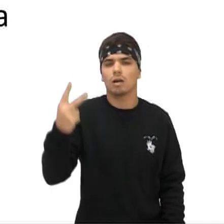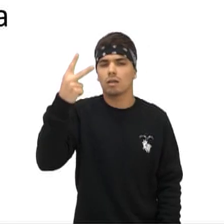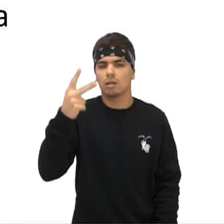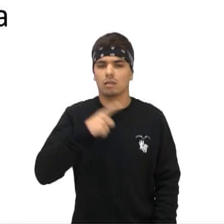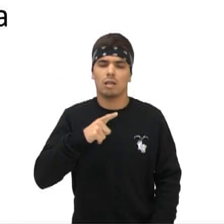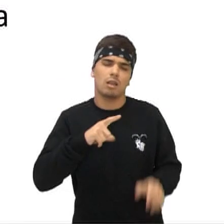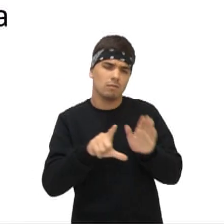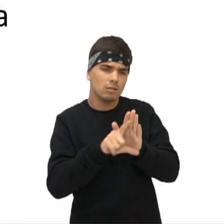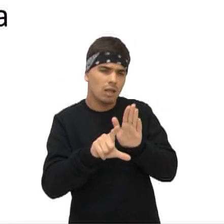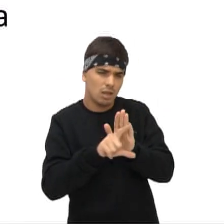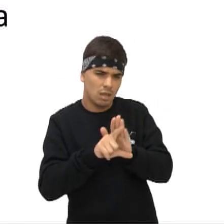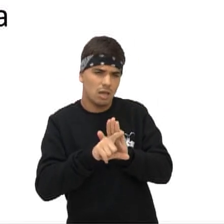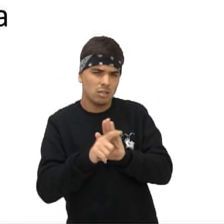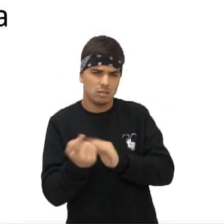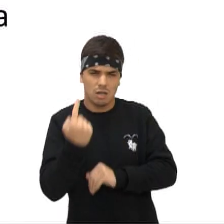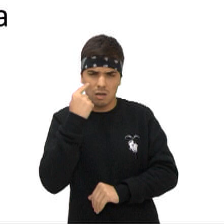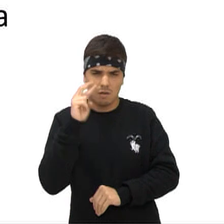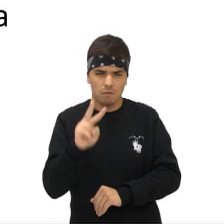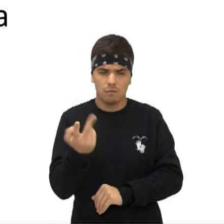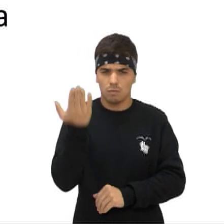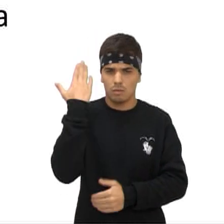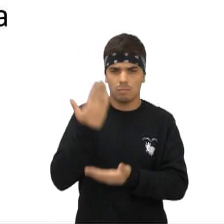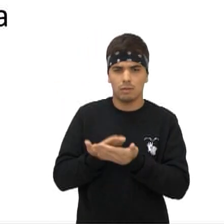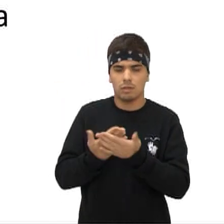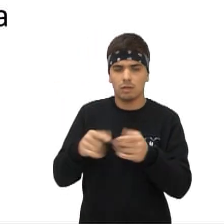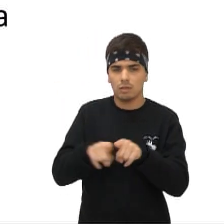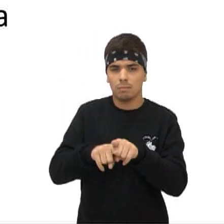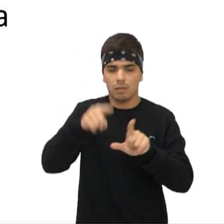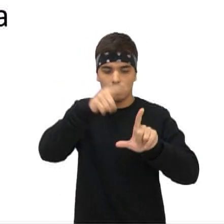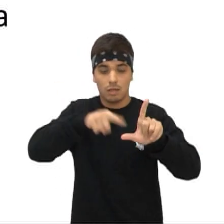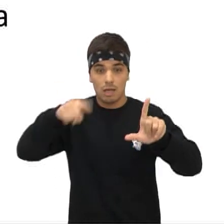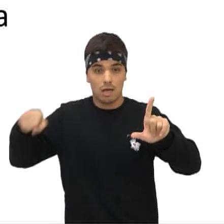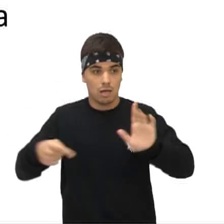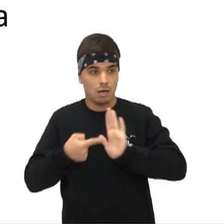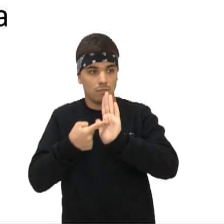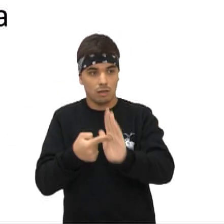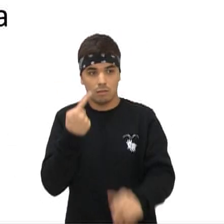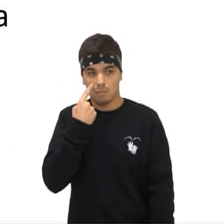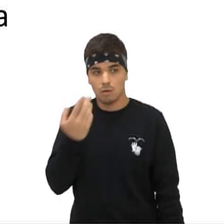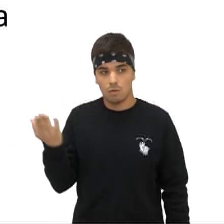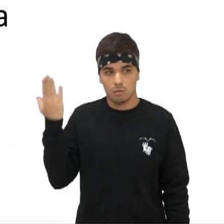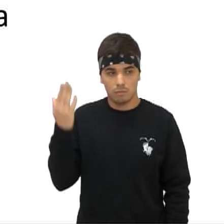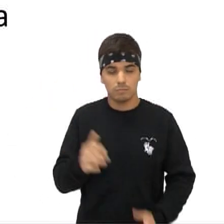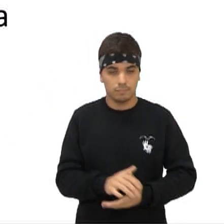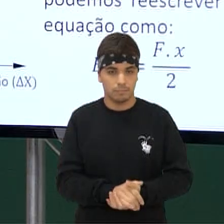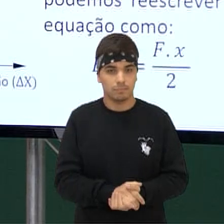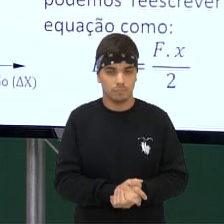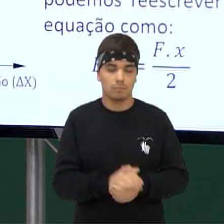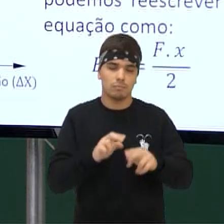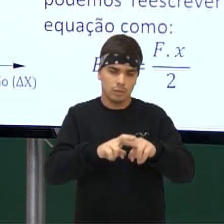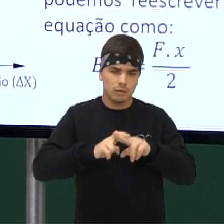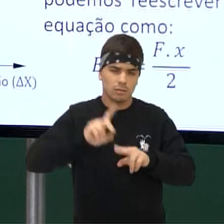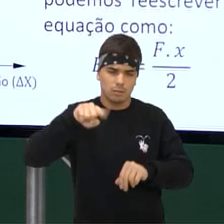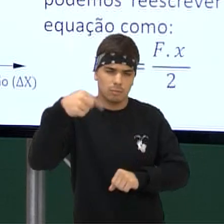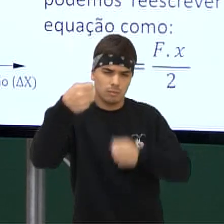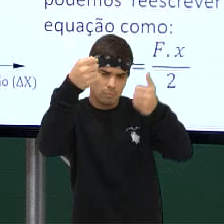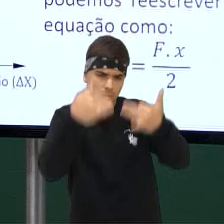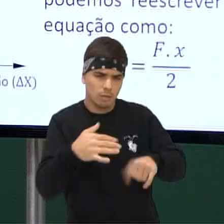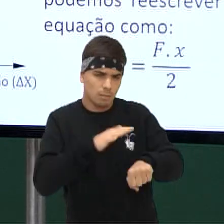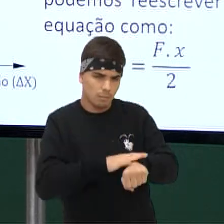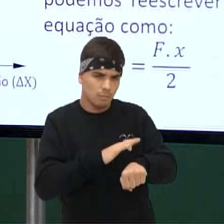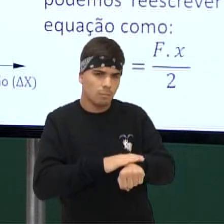da lei de Hooke, a gente viu já em aulas anteriores Tem uma propriedade gráfica aqui também envolvida, certo? E é isso, já foi explicado em momentos